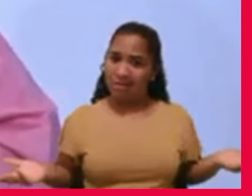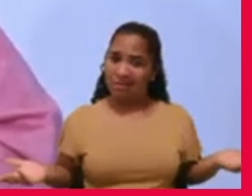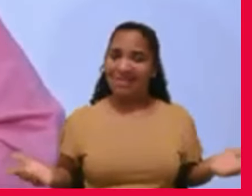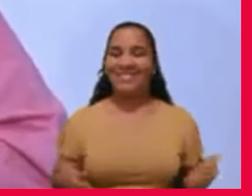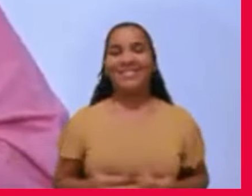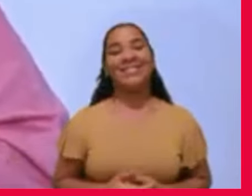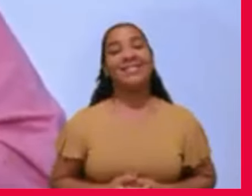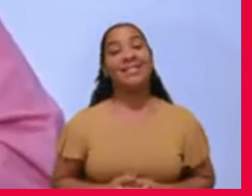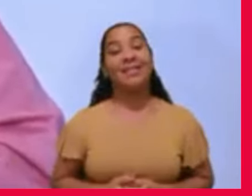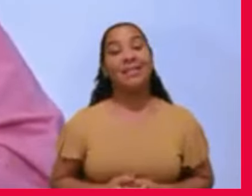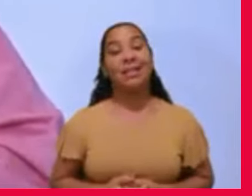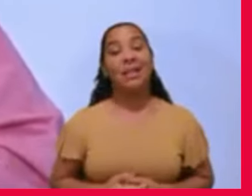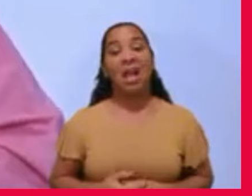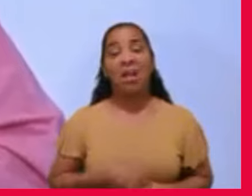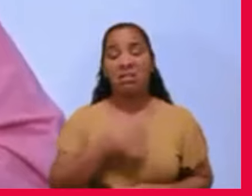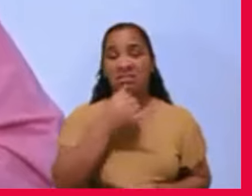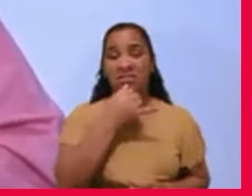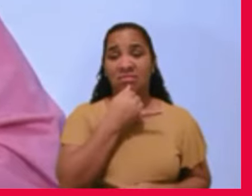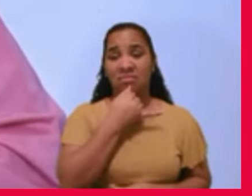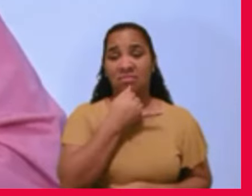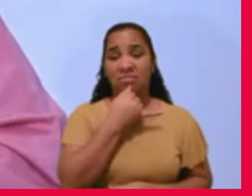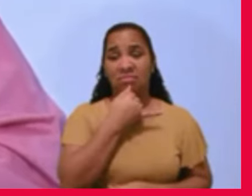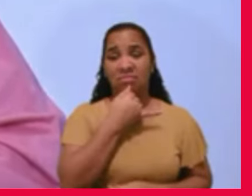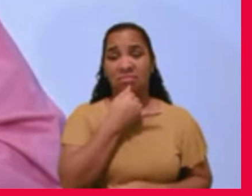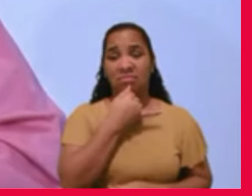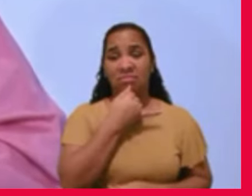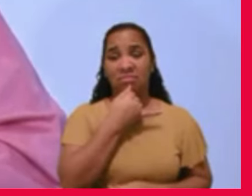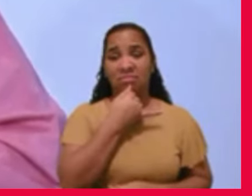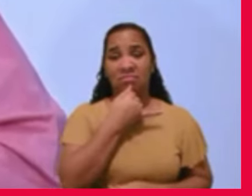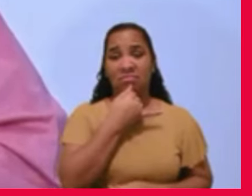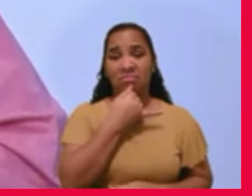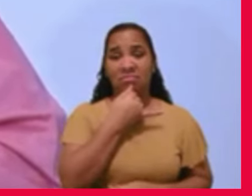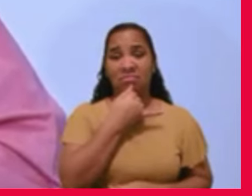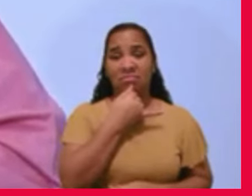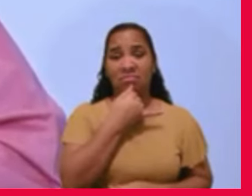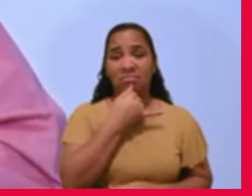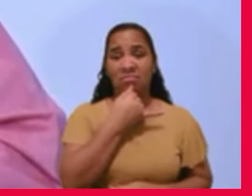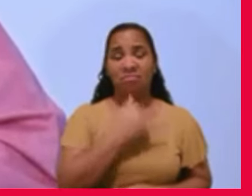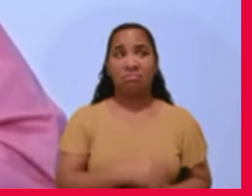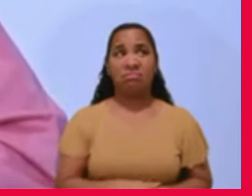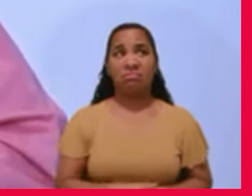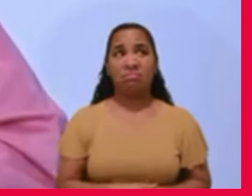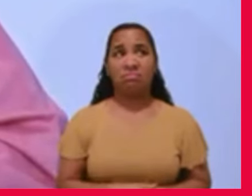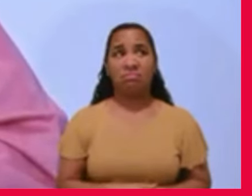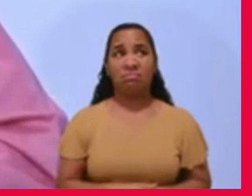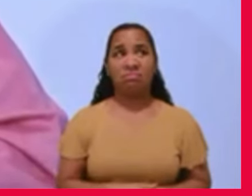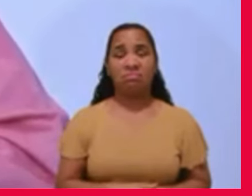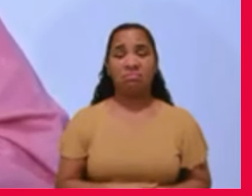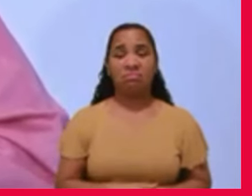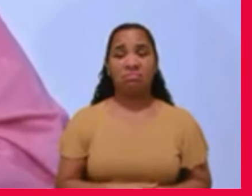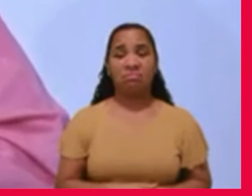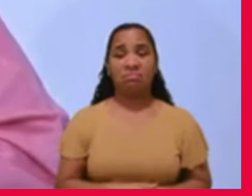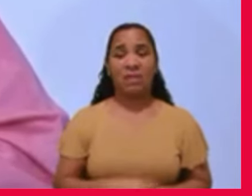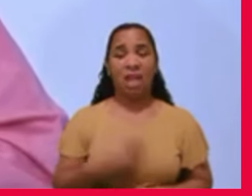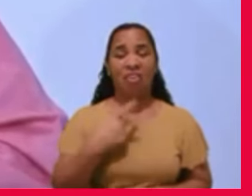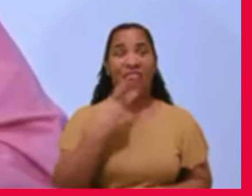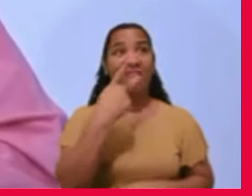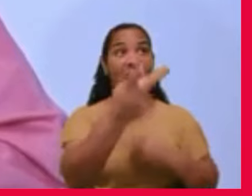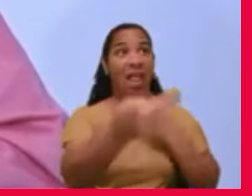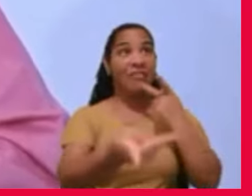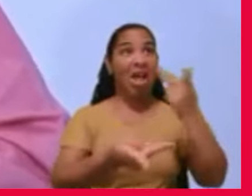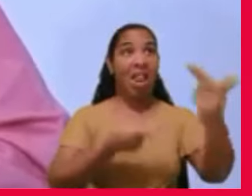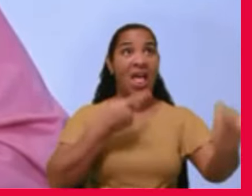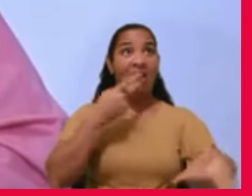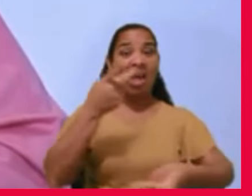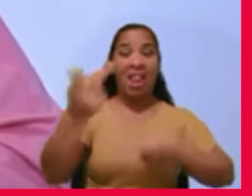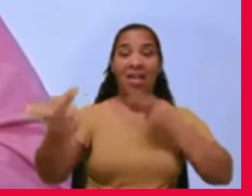um pouco de tristeza. Eu vi que, além de falar para os outros, eu tenho que viver